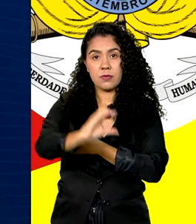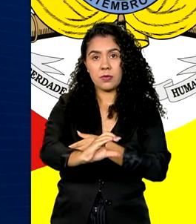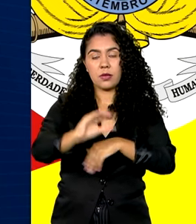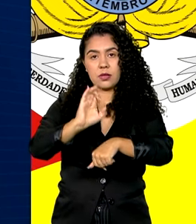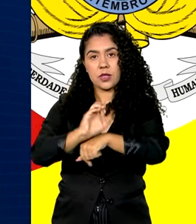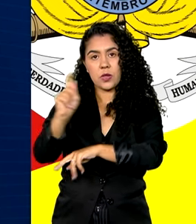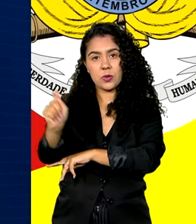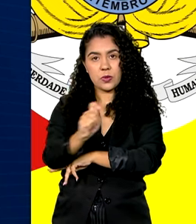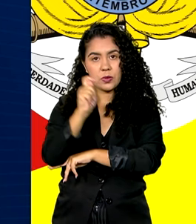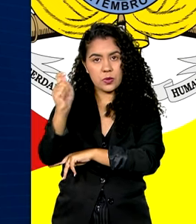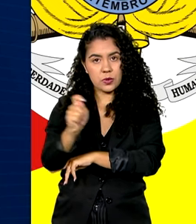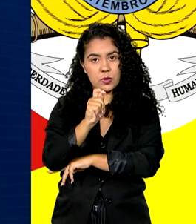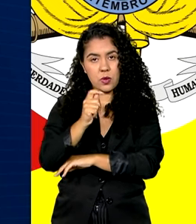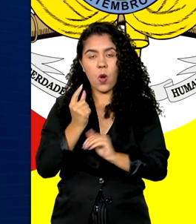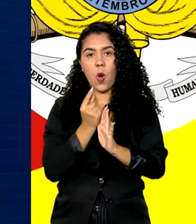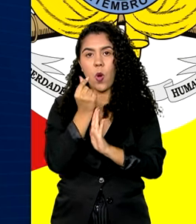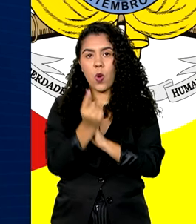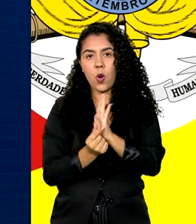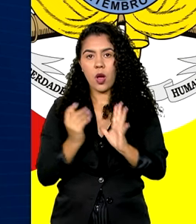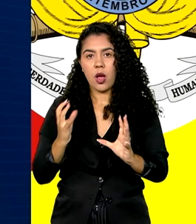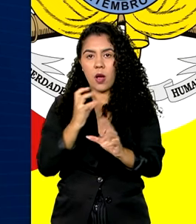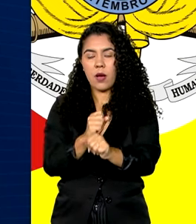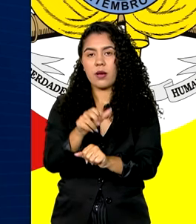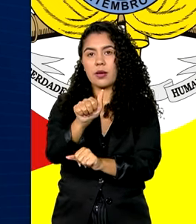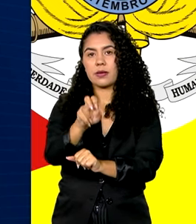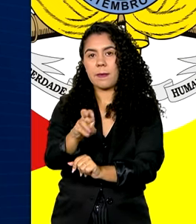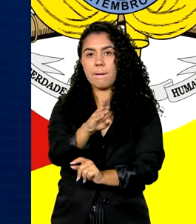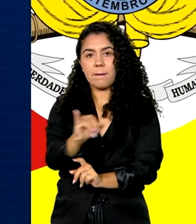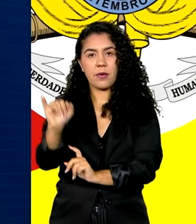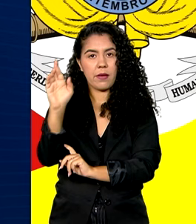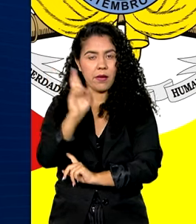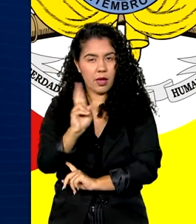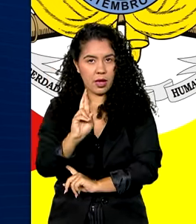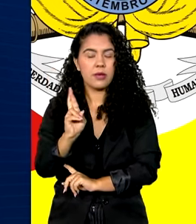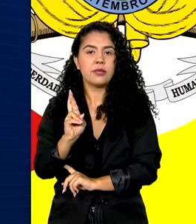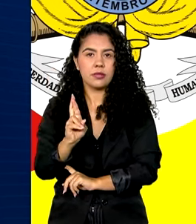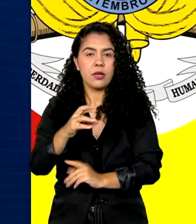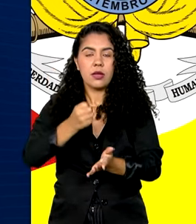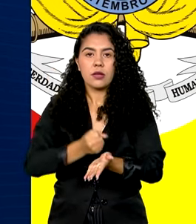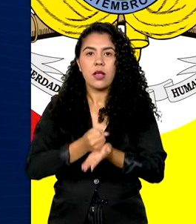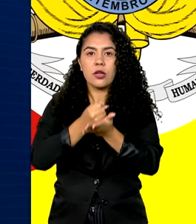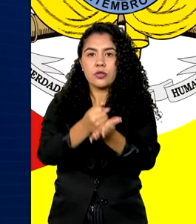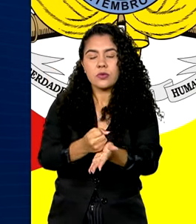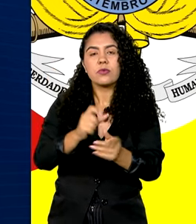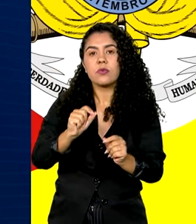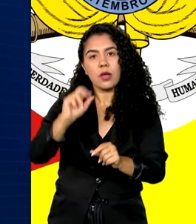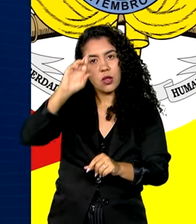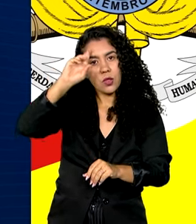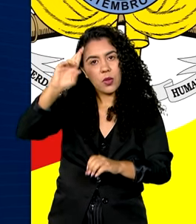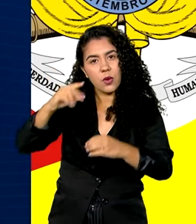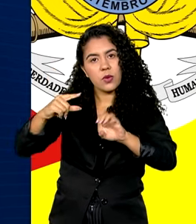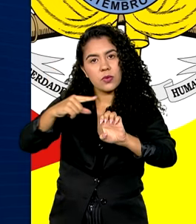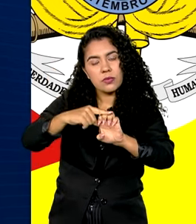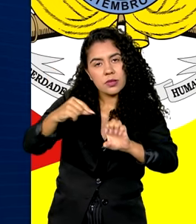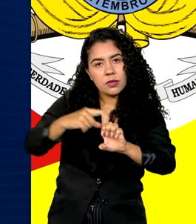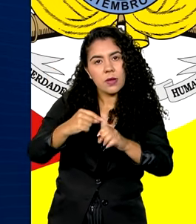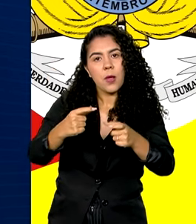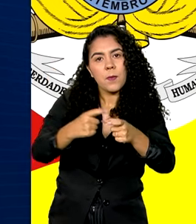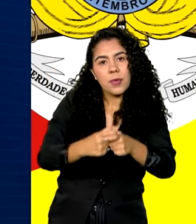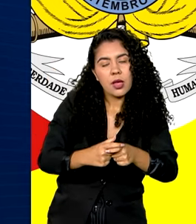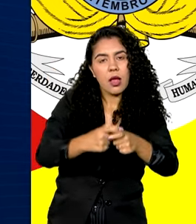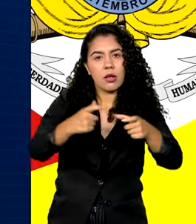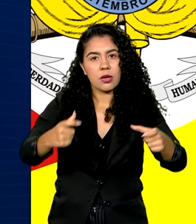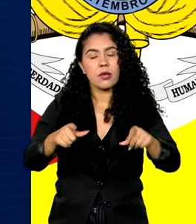elevando o orçamento para 15 bilhões de reais, o que beneficia micro, pequenas e médias empresas e